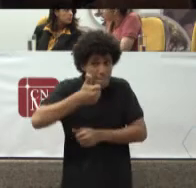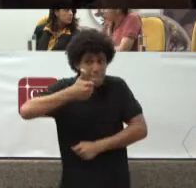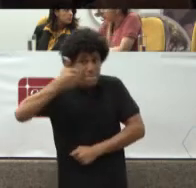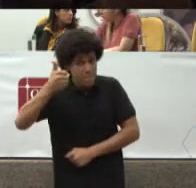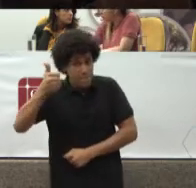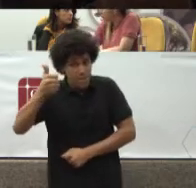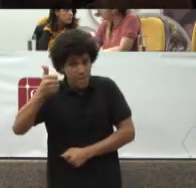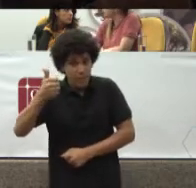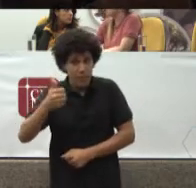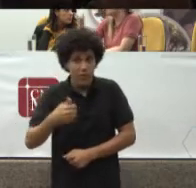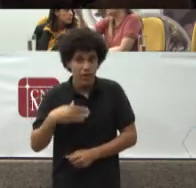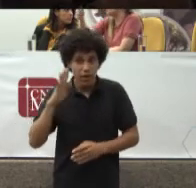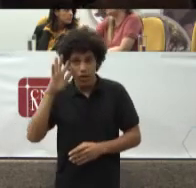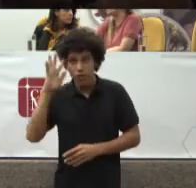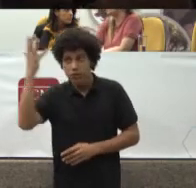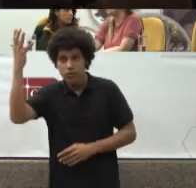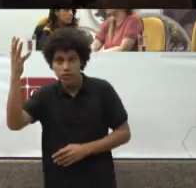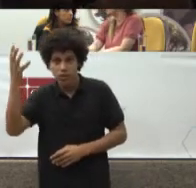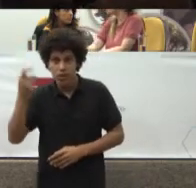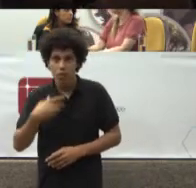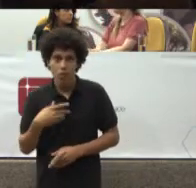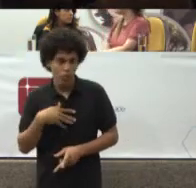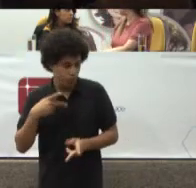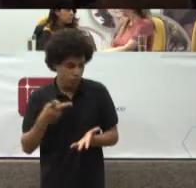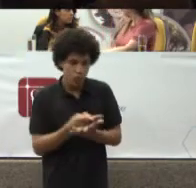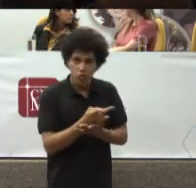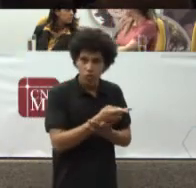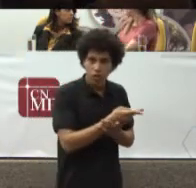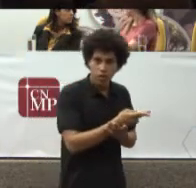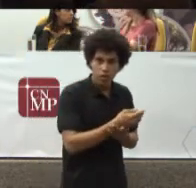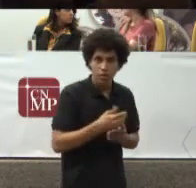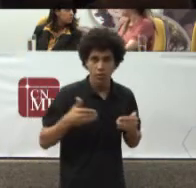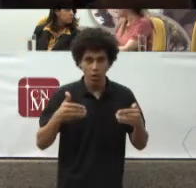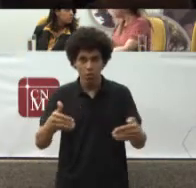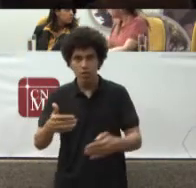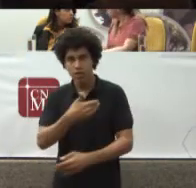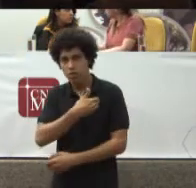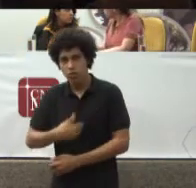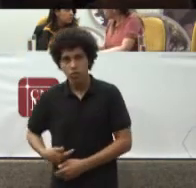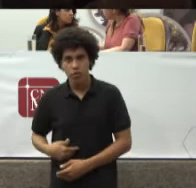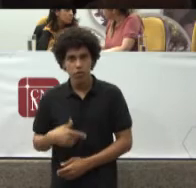Buscada Pelo Ministério Público Lá no primeiro grau Vinha descumprida